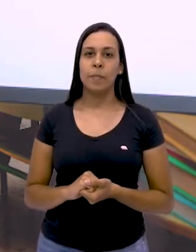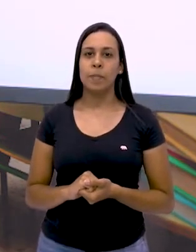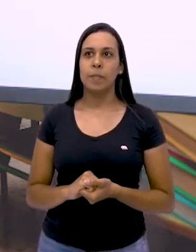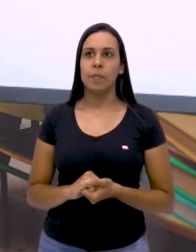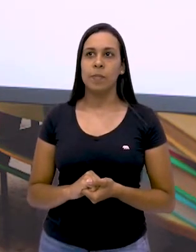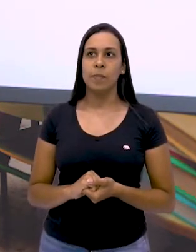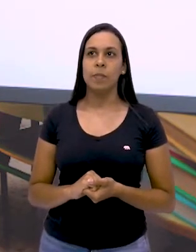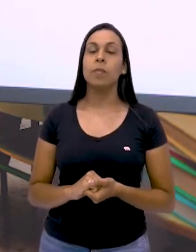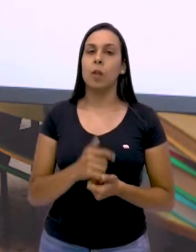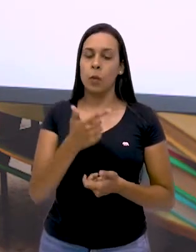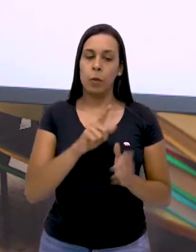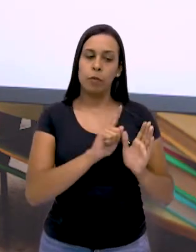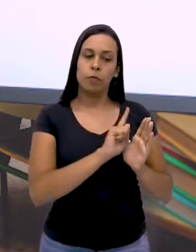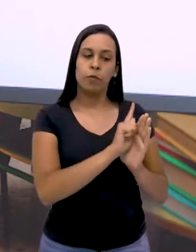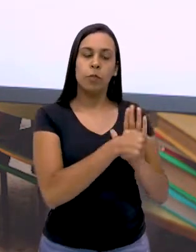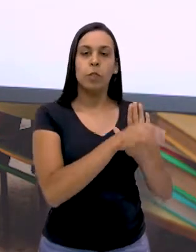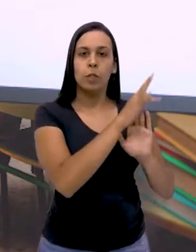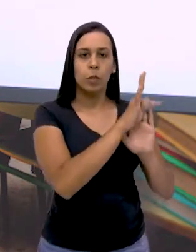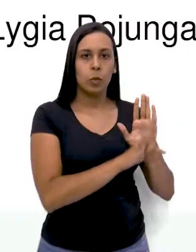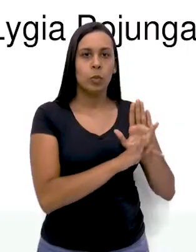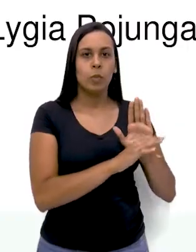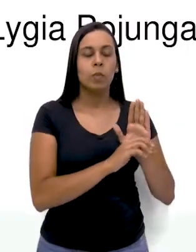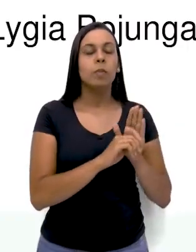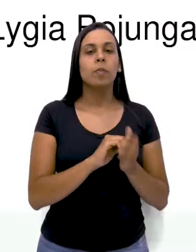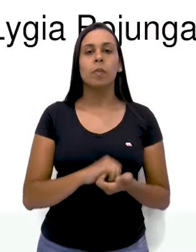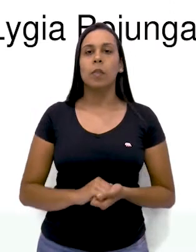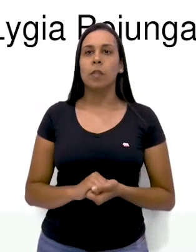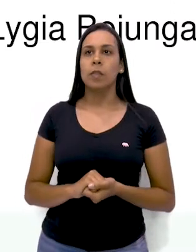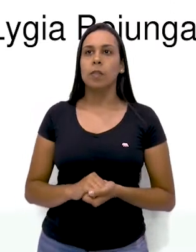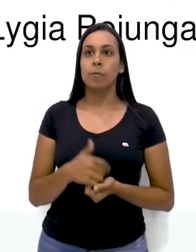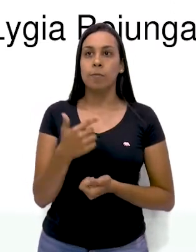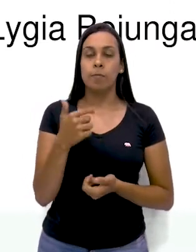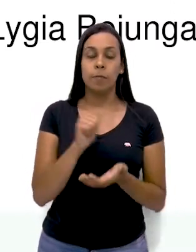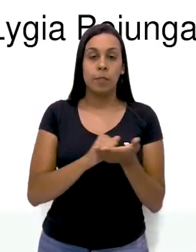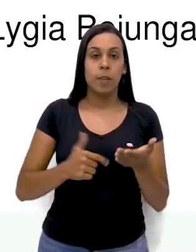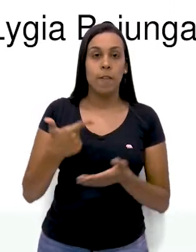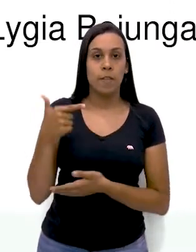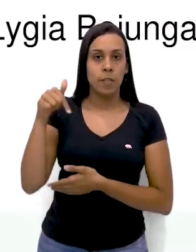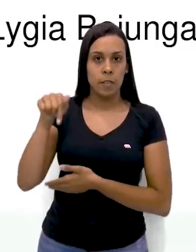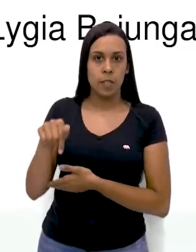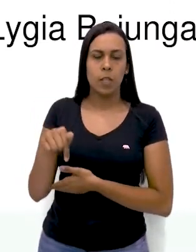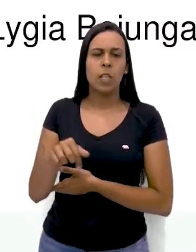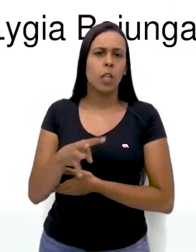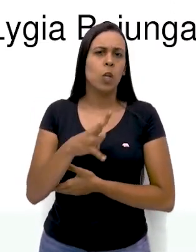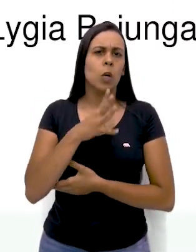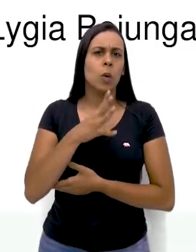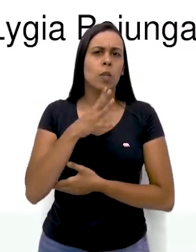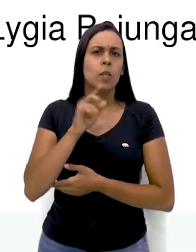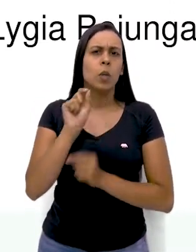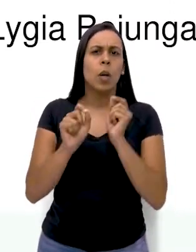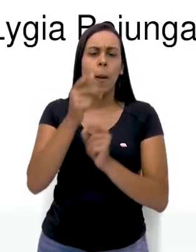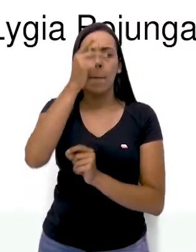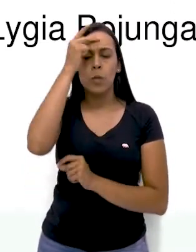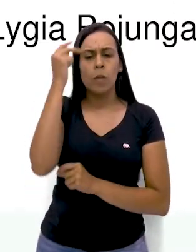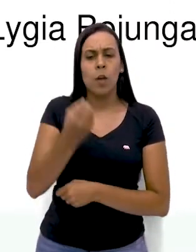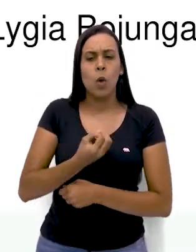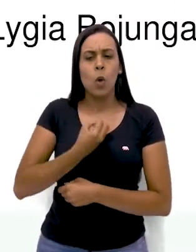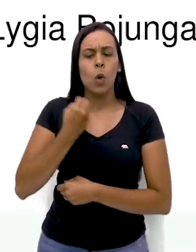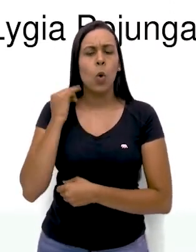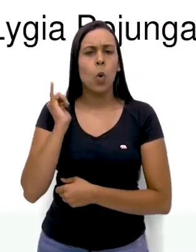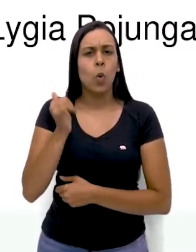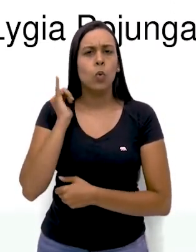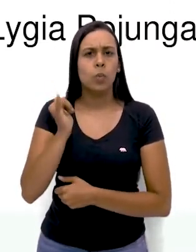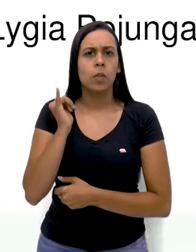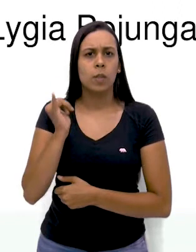Mais um gênero textual. Atividade 27. Vamos conhecer um relato pessoal? E aí, vocês já